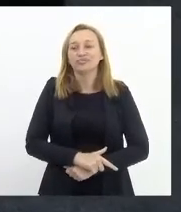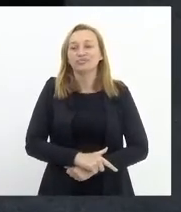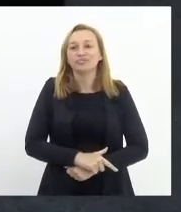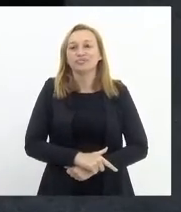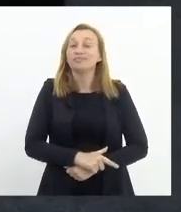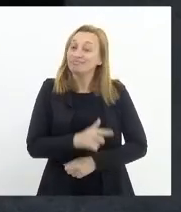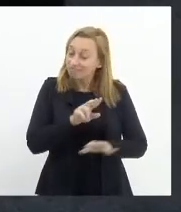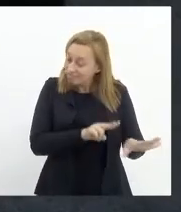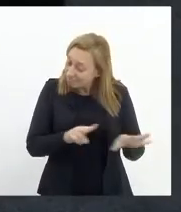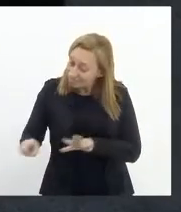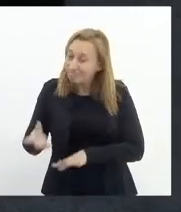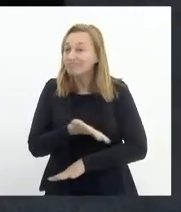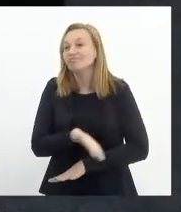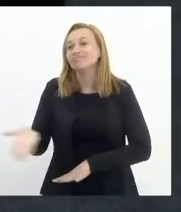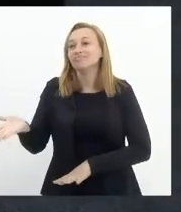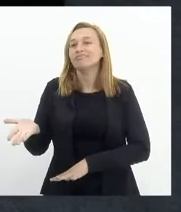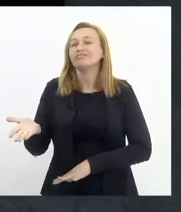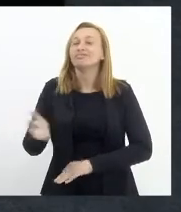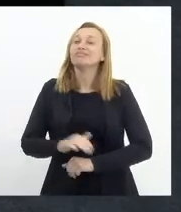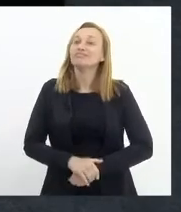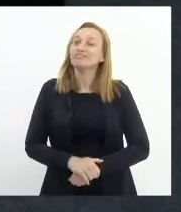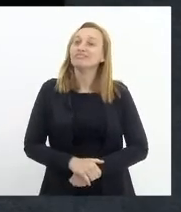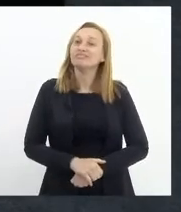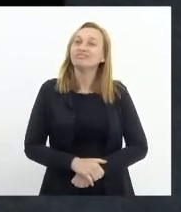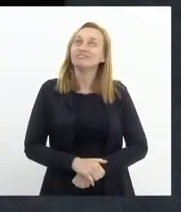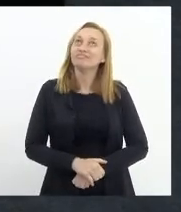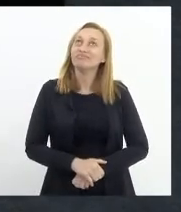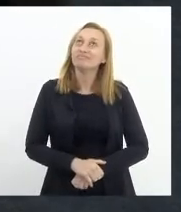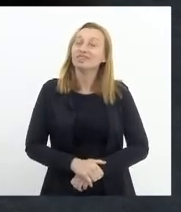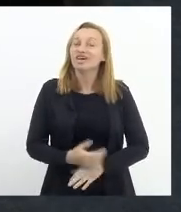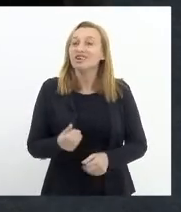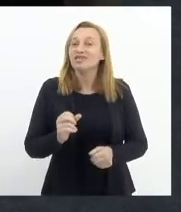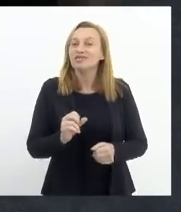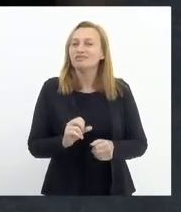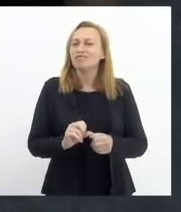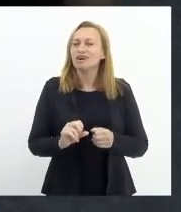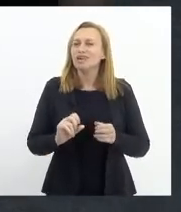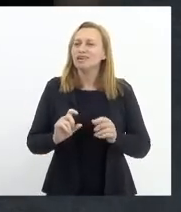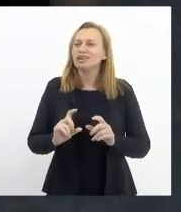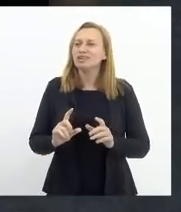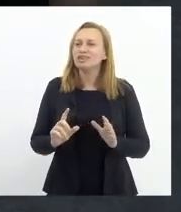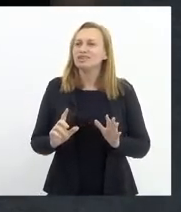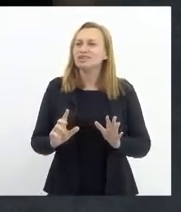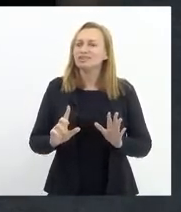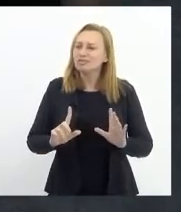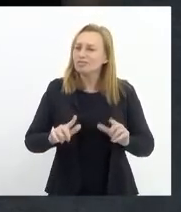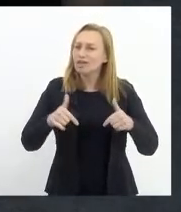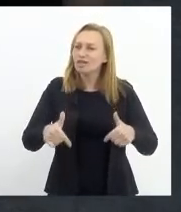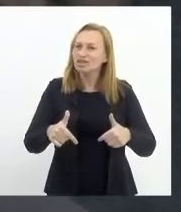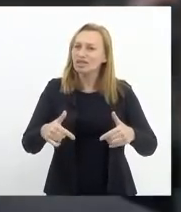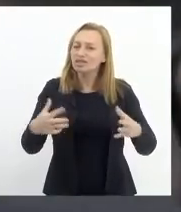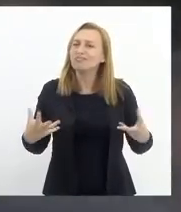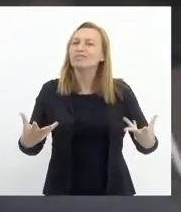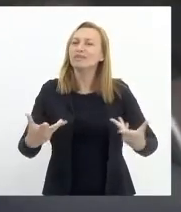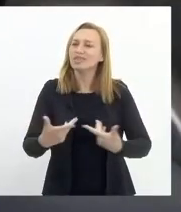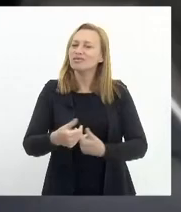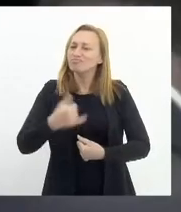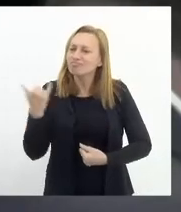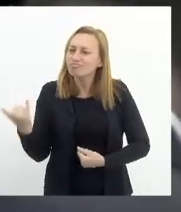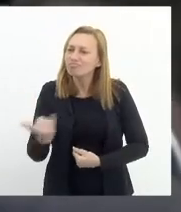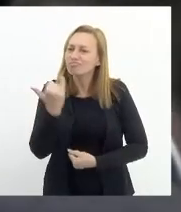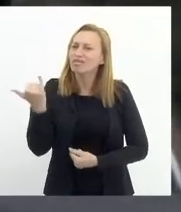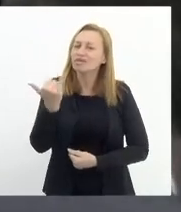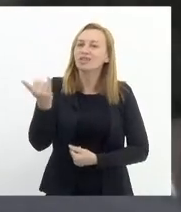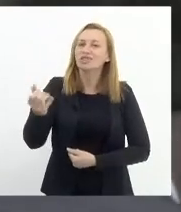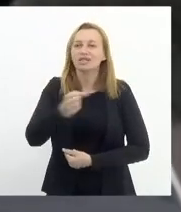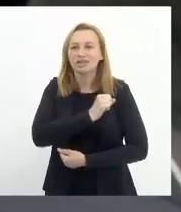essa semana, faz um gesto muito simbólico e importante para a